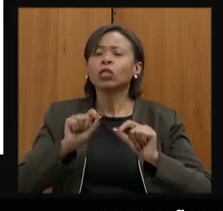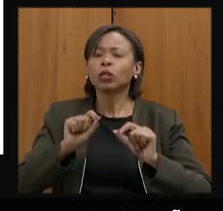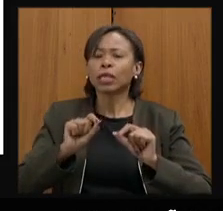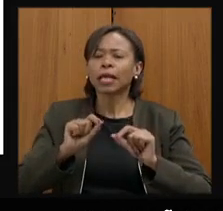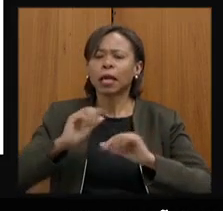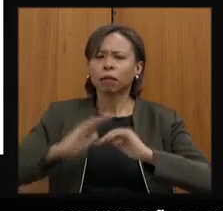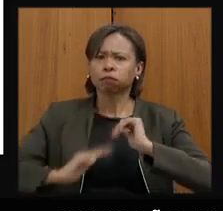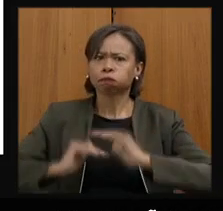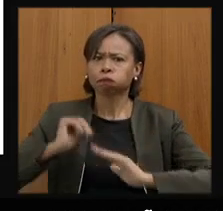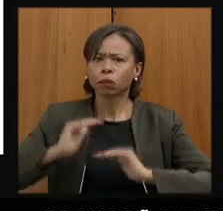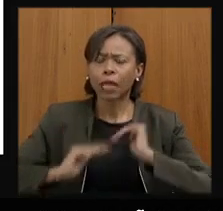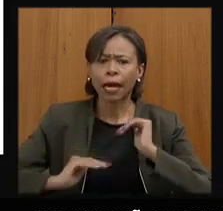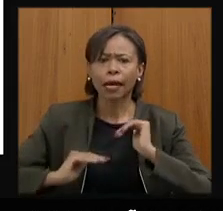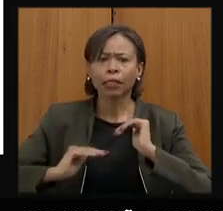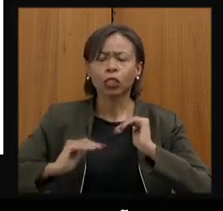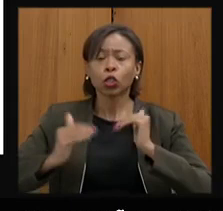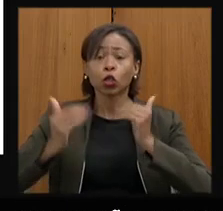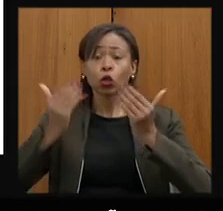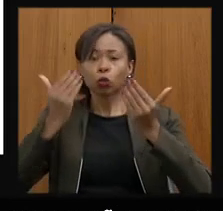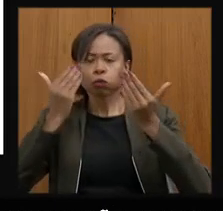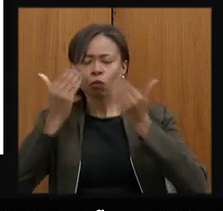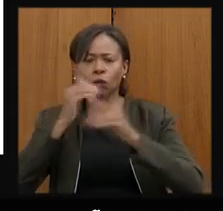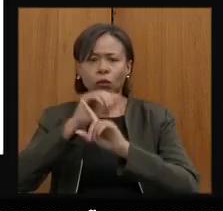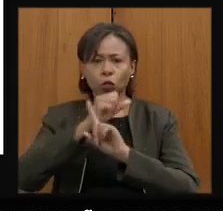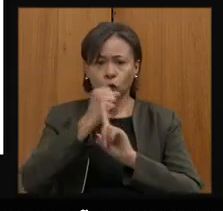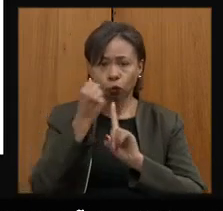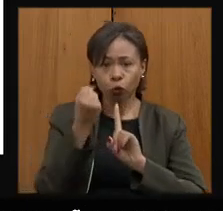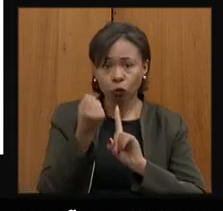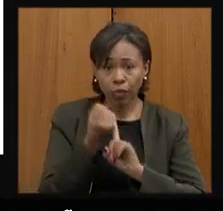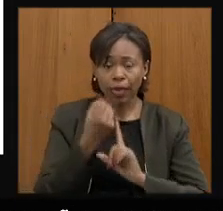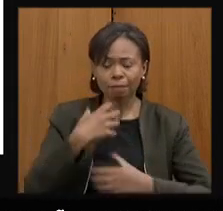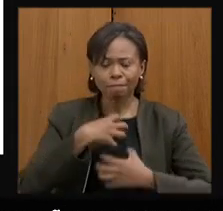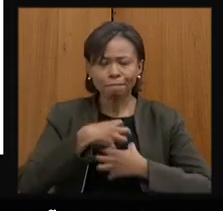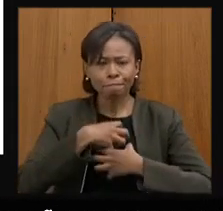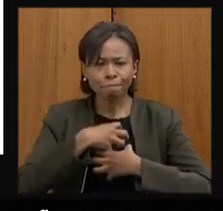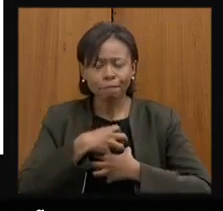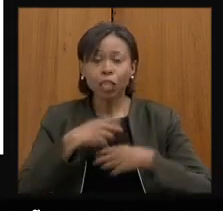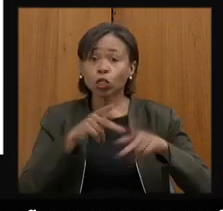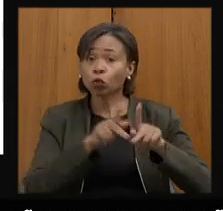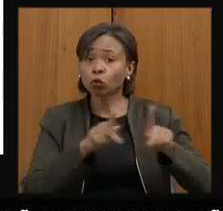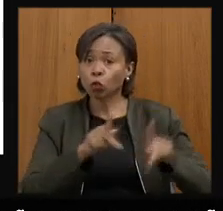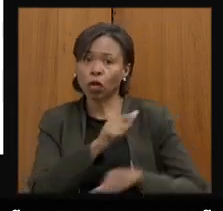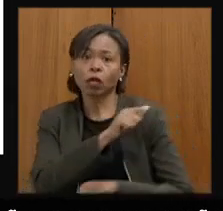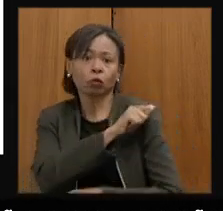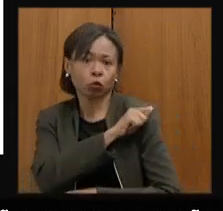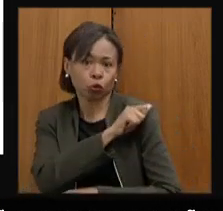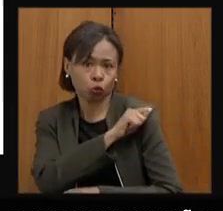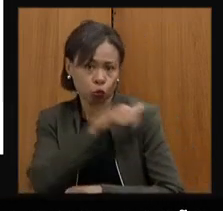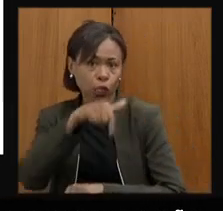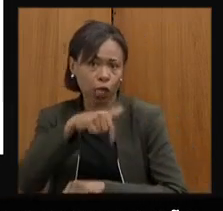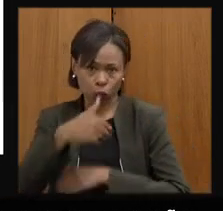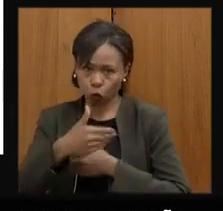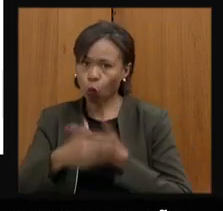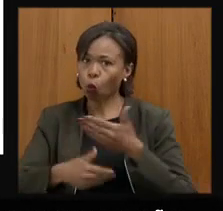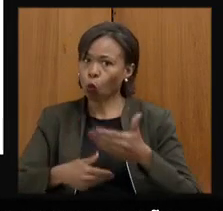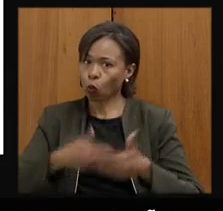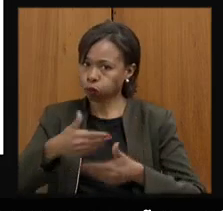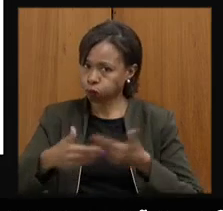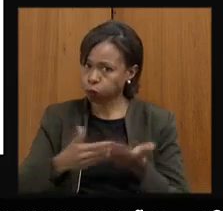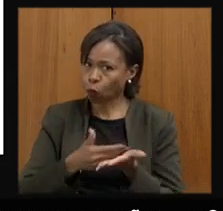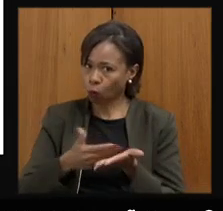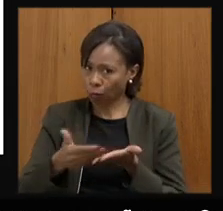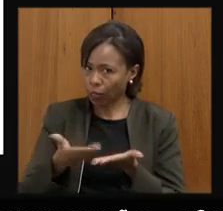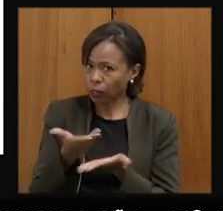essa atenção, acolhimento dos estudantes e dos professores nesse início do ano letivo foi extremamente importante.